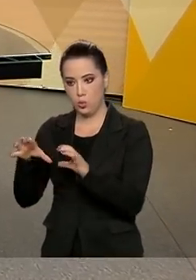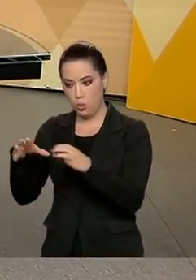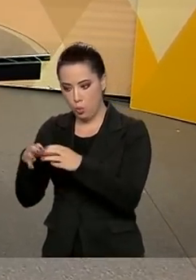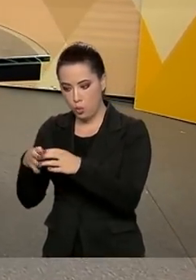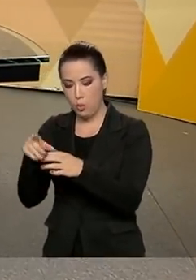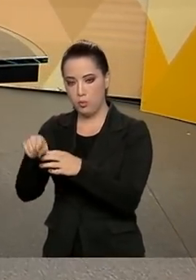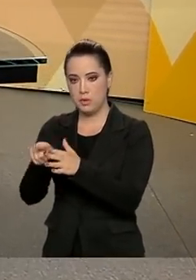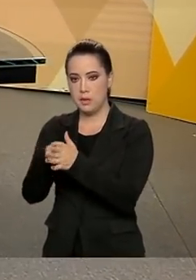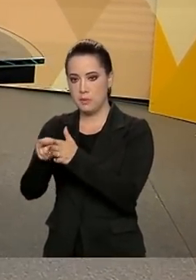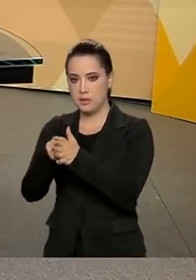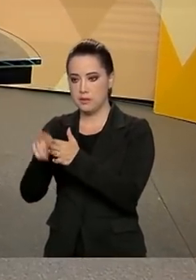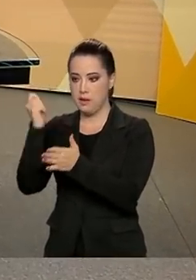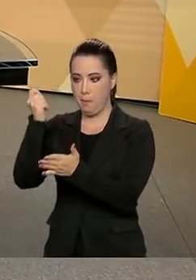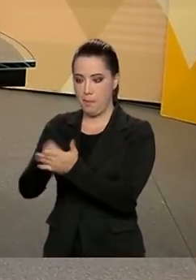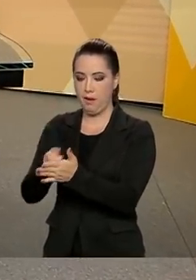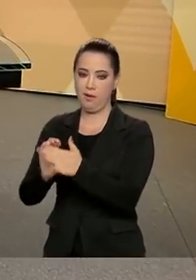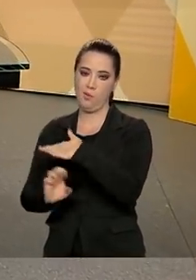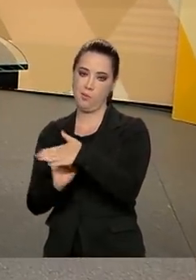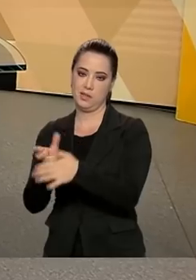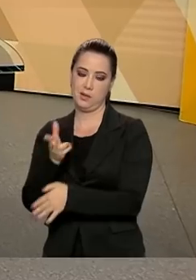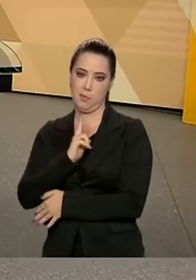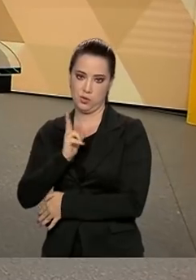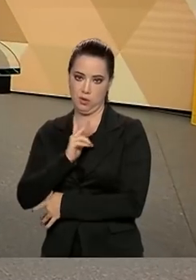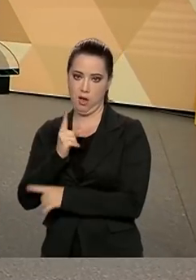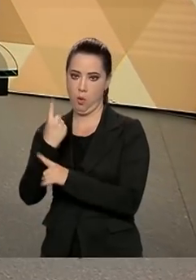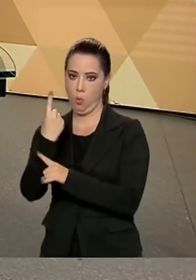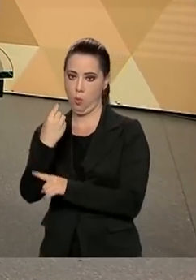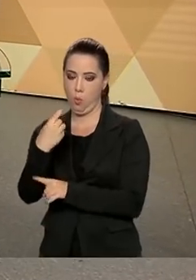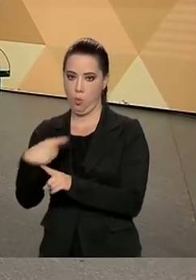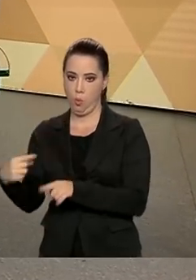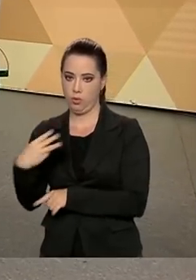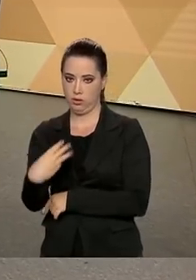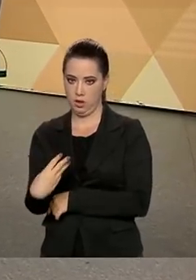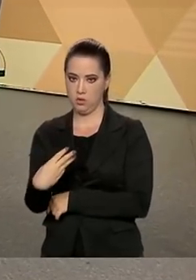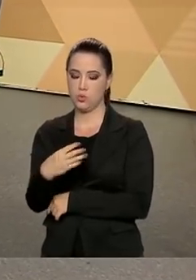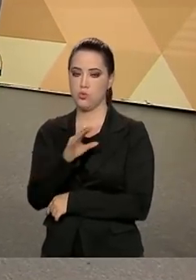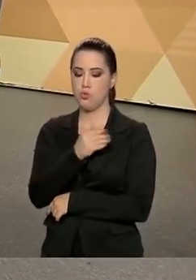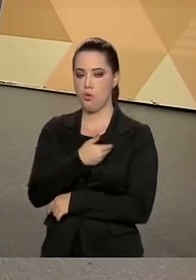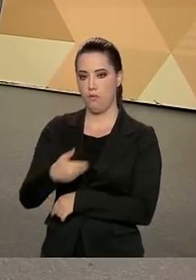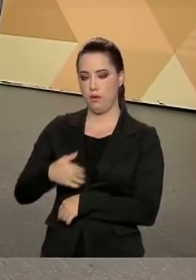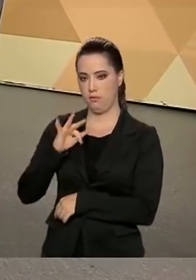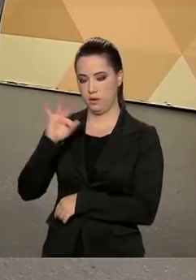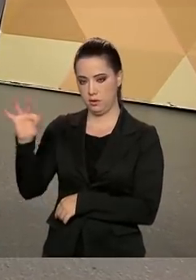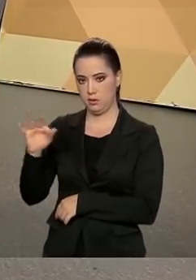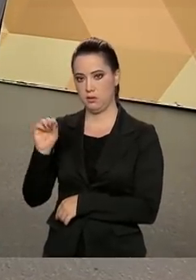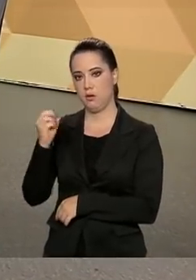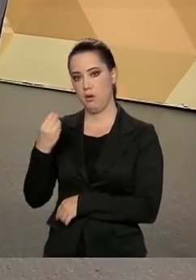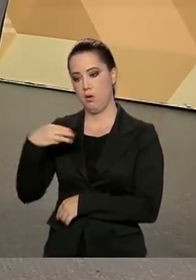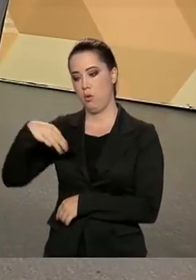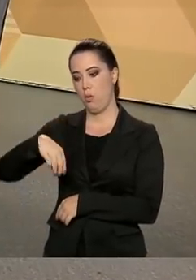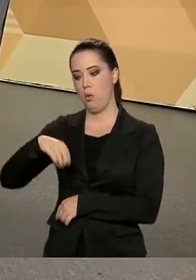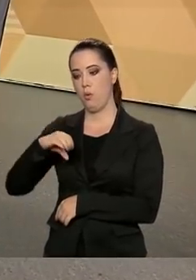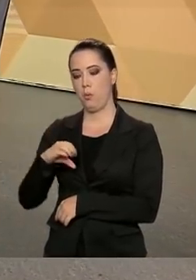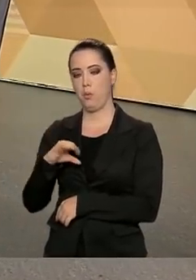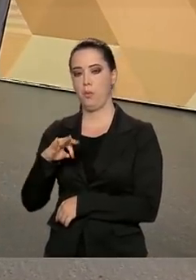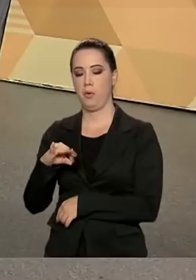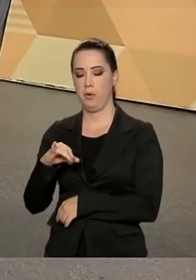pesquisa, ele é financiado com um terço, com recursos federais, do Ministério da Educação ou do MCTIC,